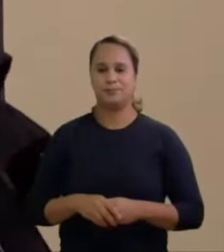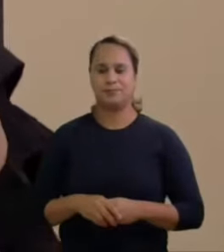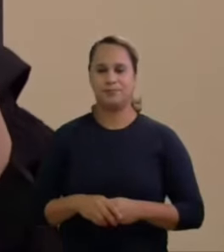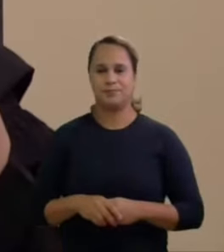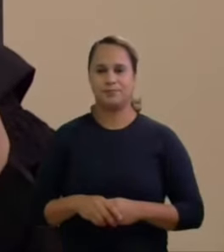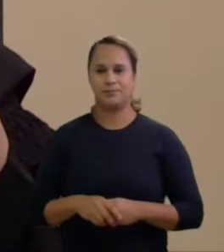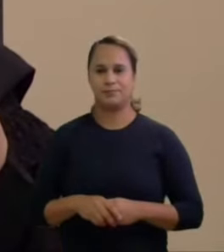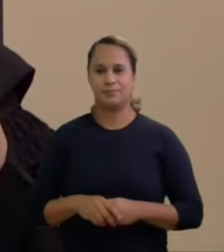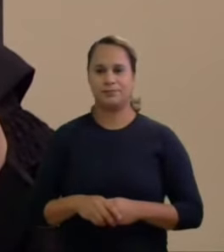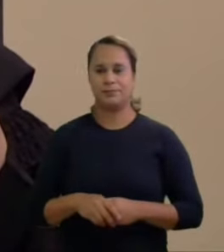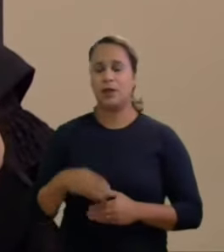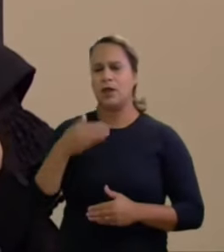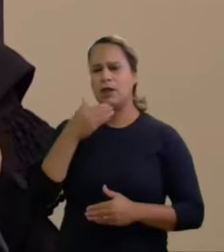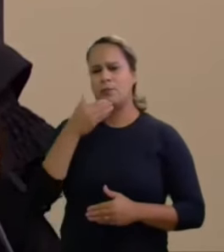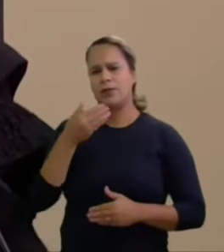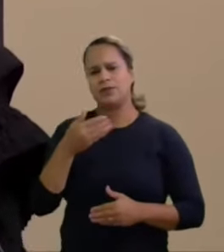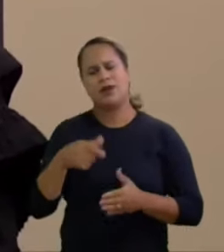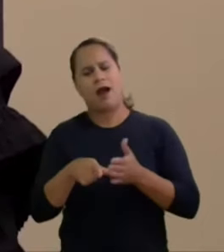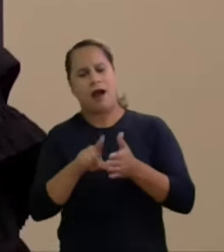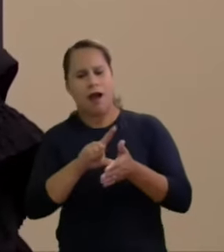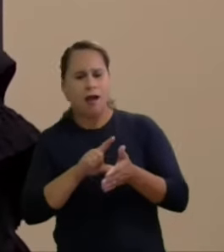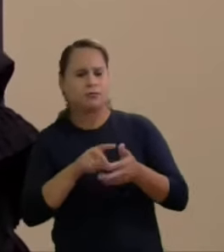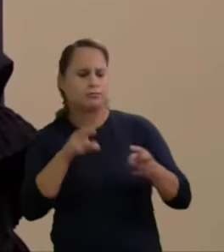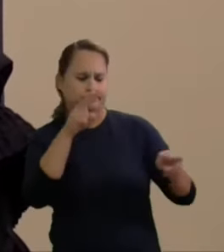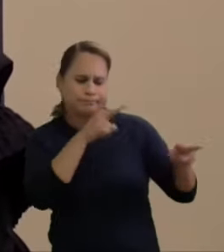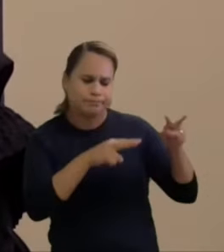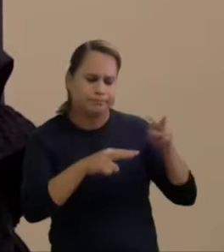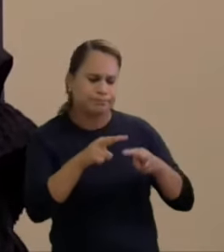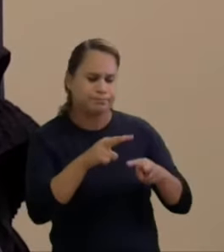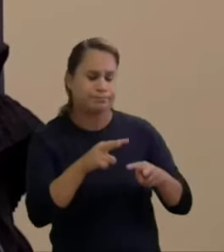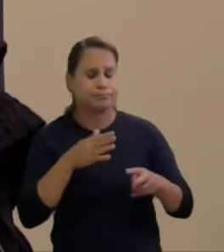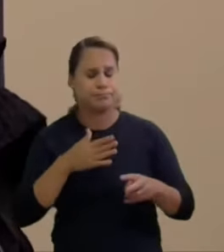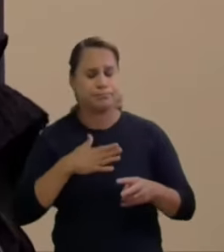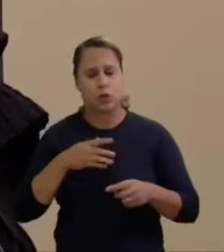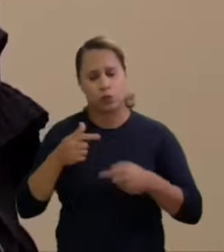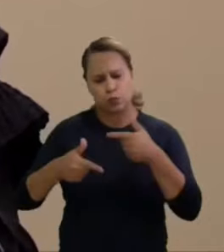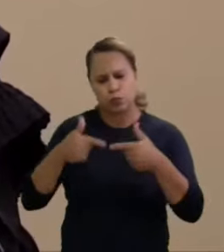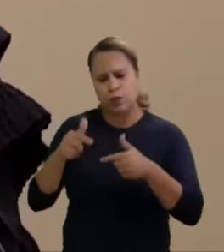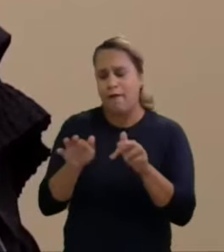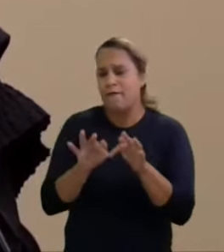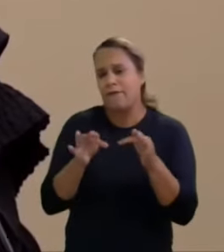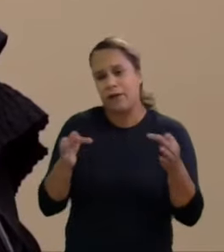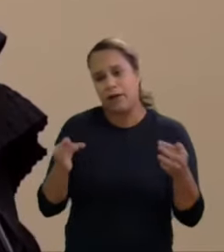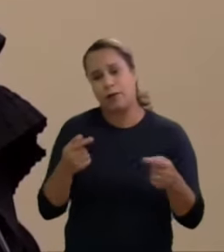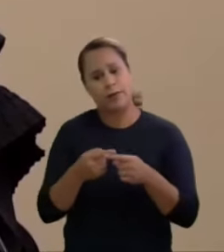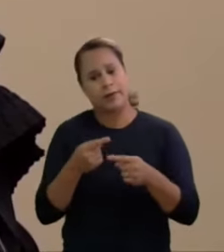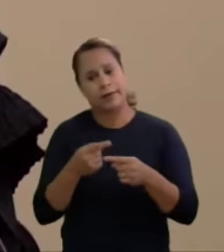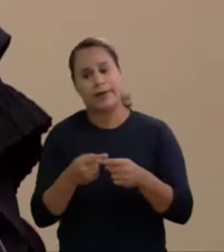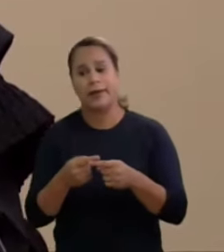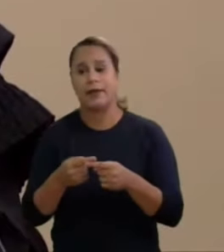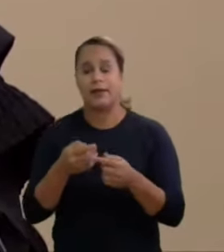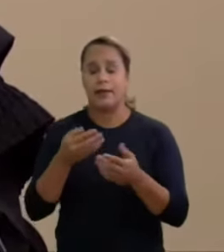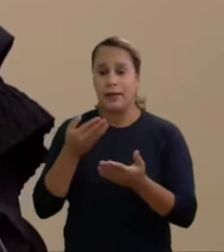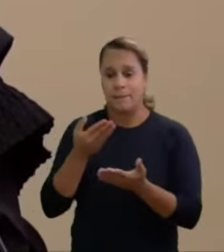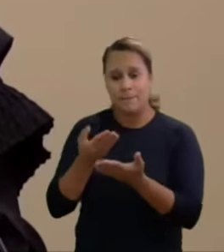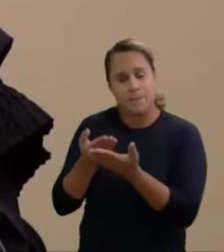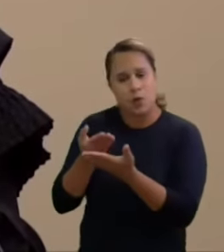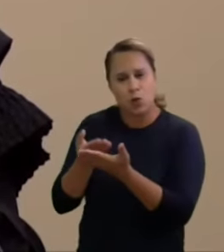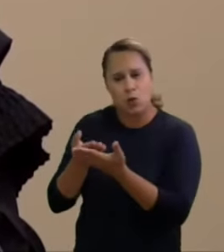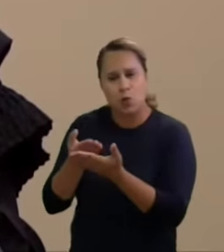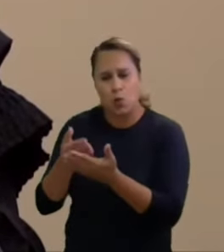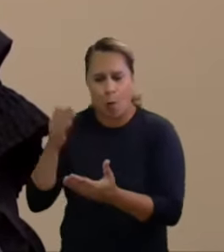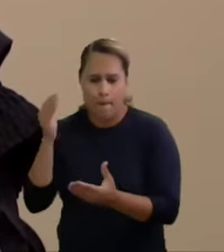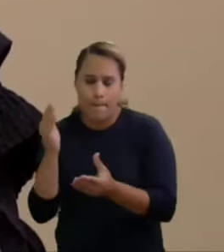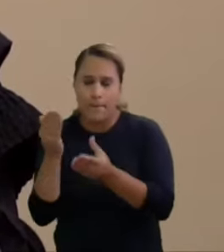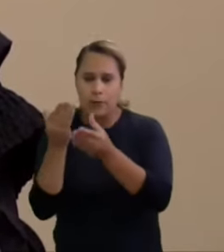Eu pedi vista desse voto. O meu trabalho aqui é muito simplificado, porque quem estudou o processo foi o relator. E o